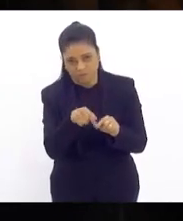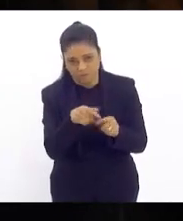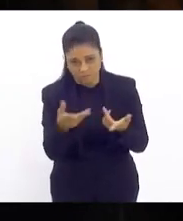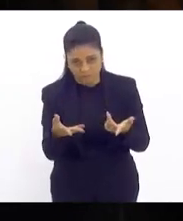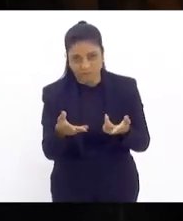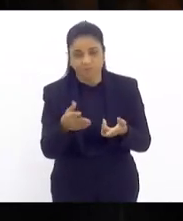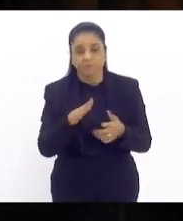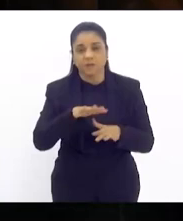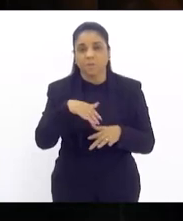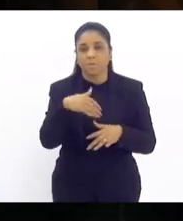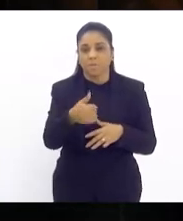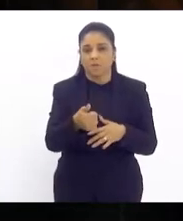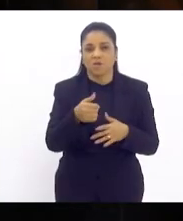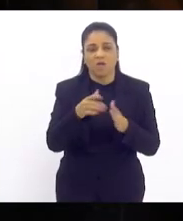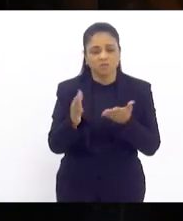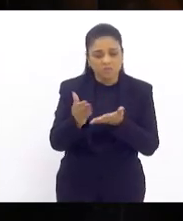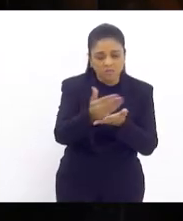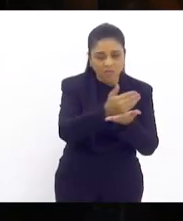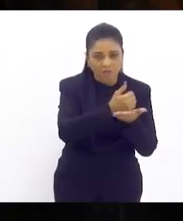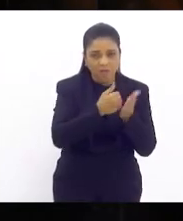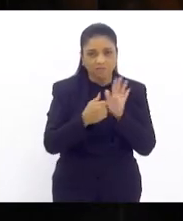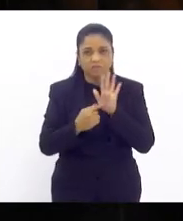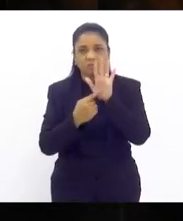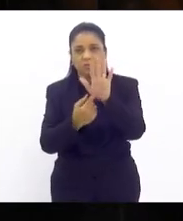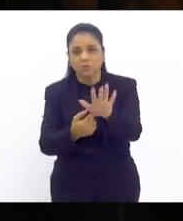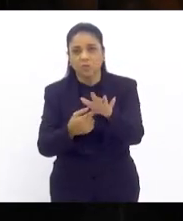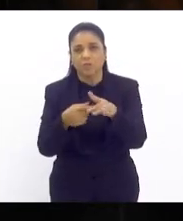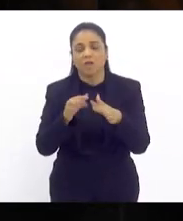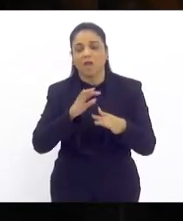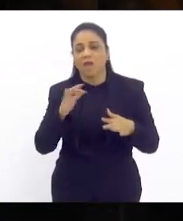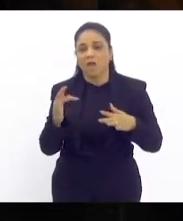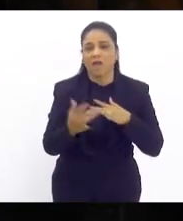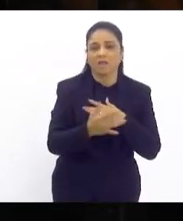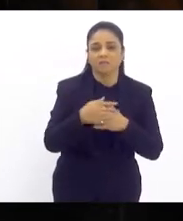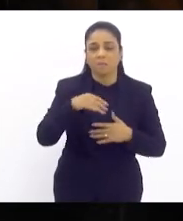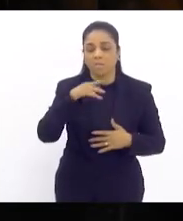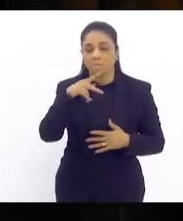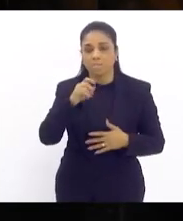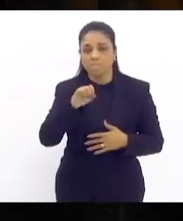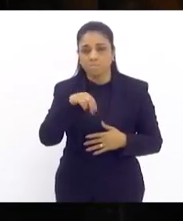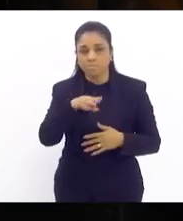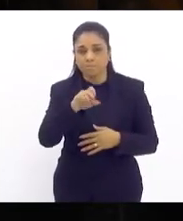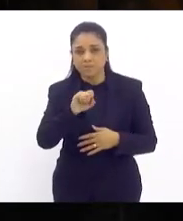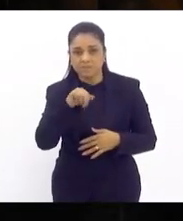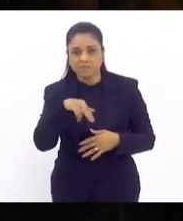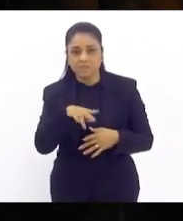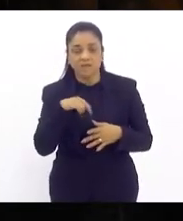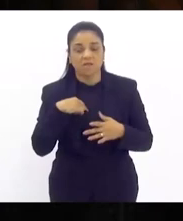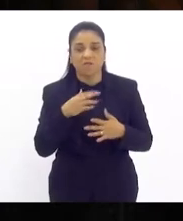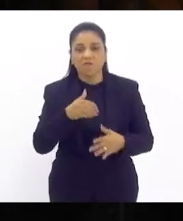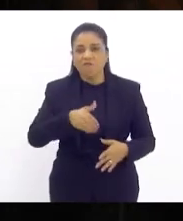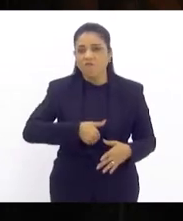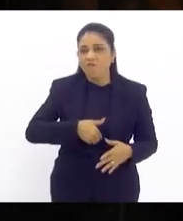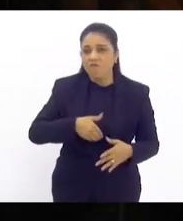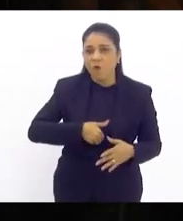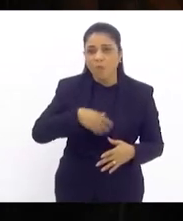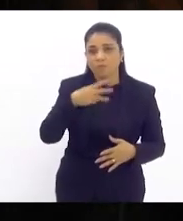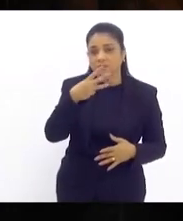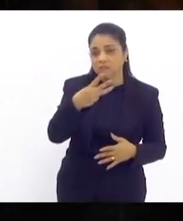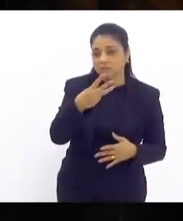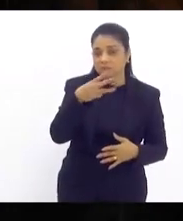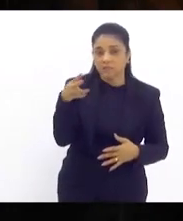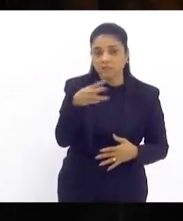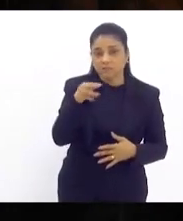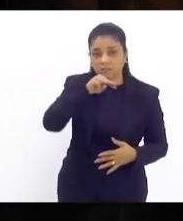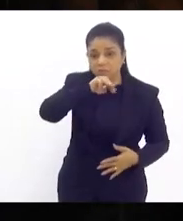dos dados apresentados pela rede Pensam com relação à fome no Brasil são 33 milhões